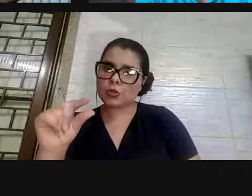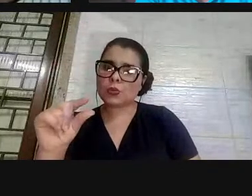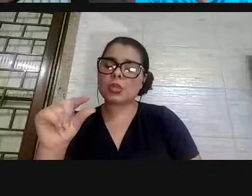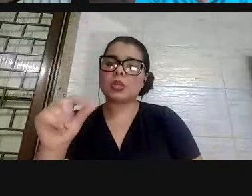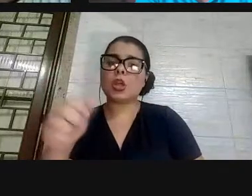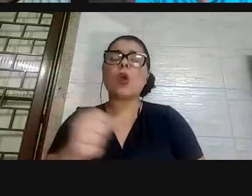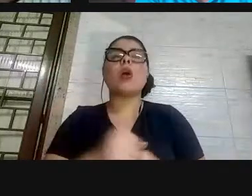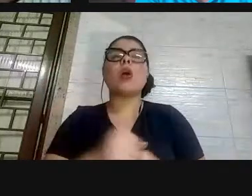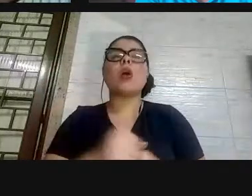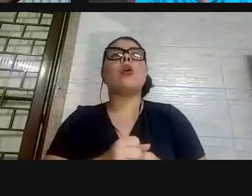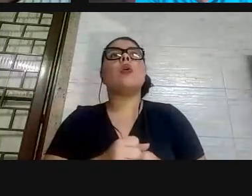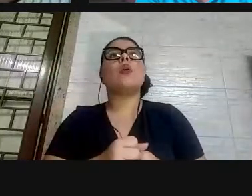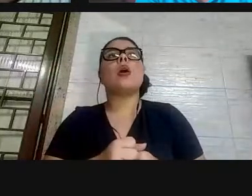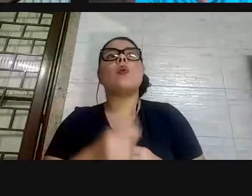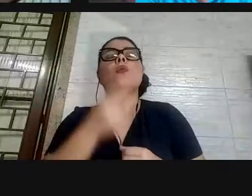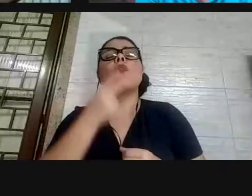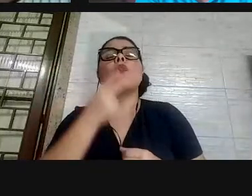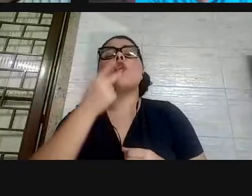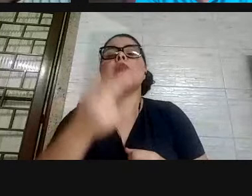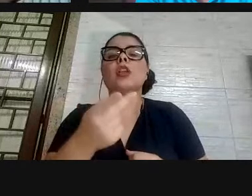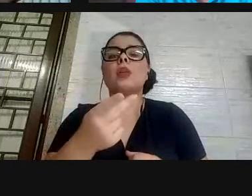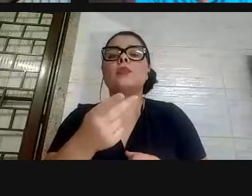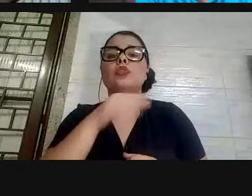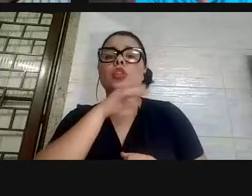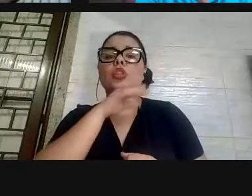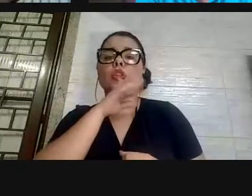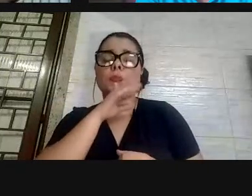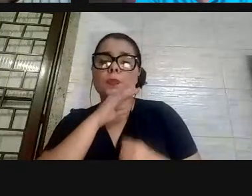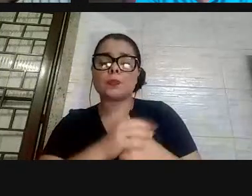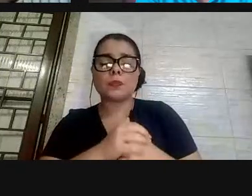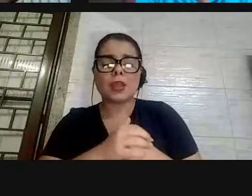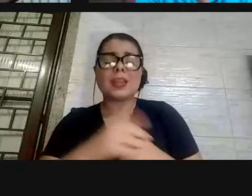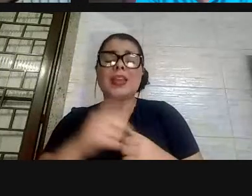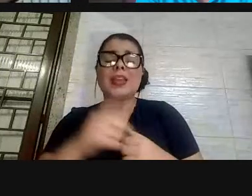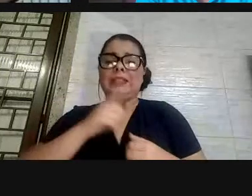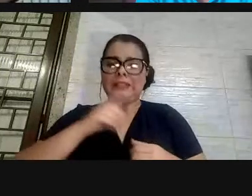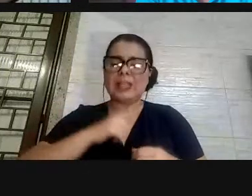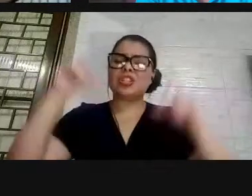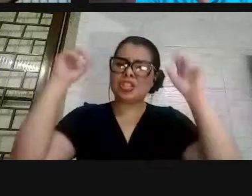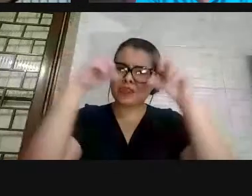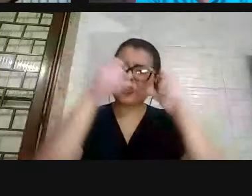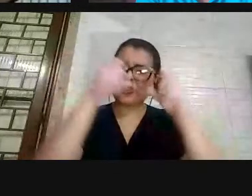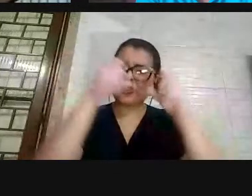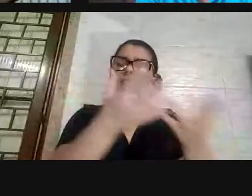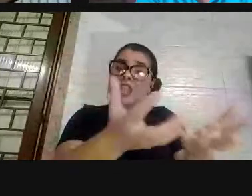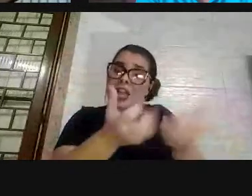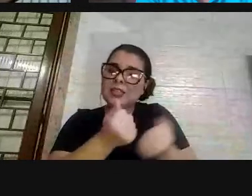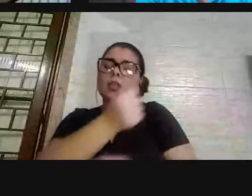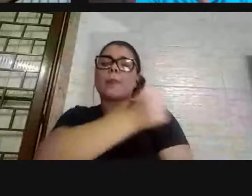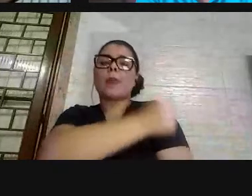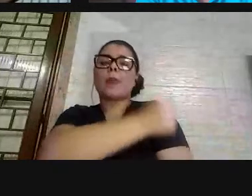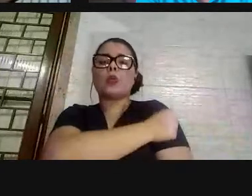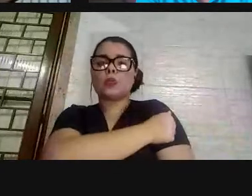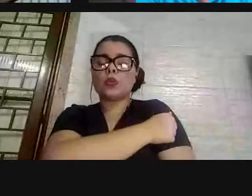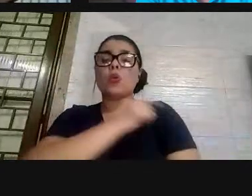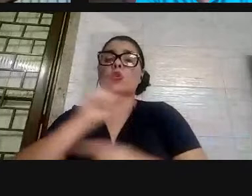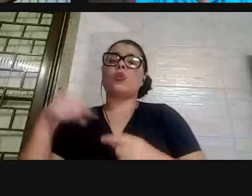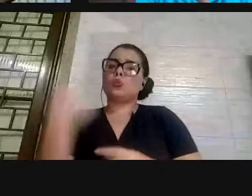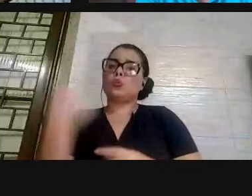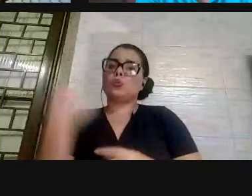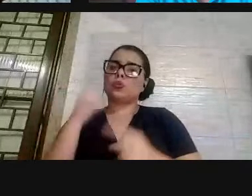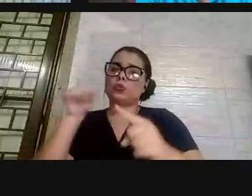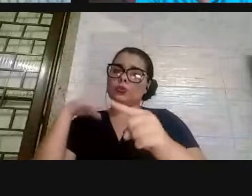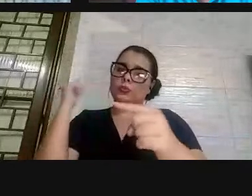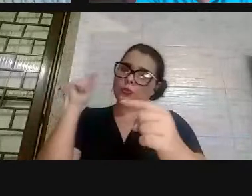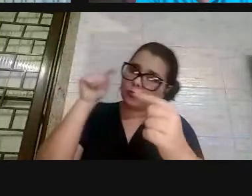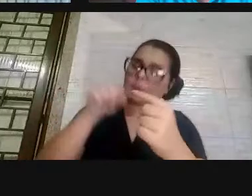porque mesmo com todas as dificuldades, quando a gente recebe o aluno, o nosso objetivo, aí a gente